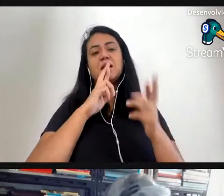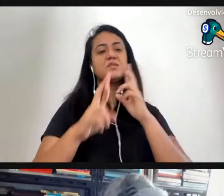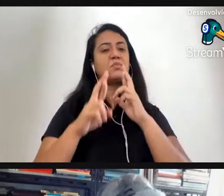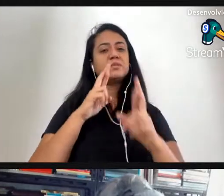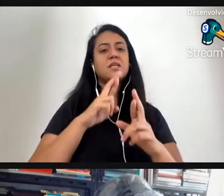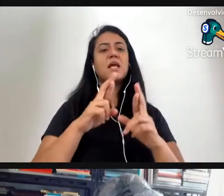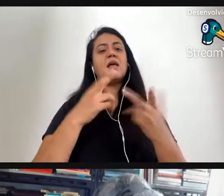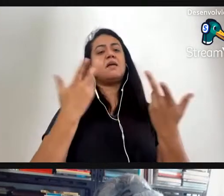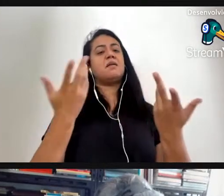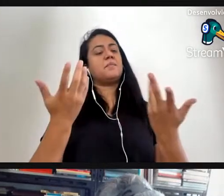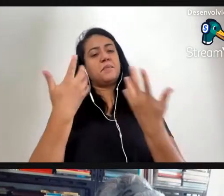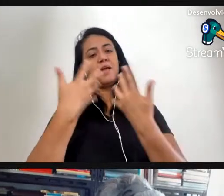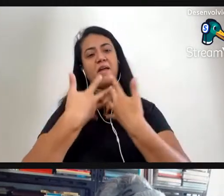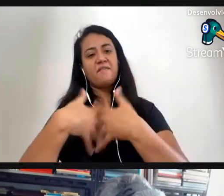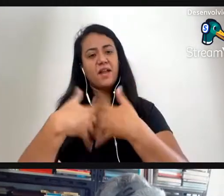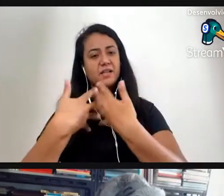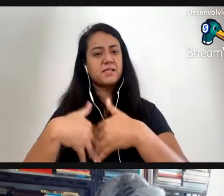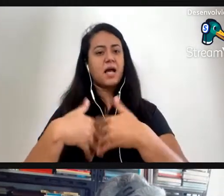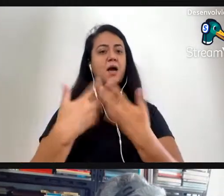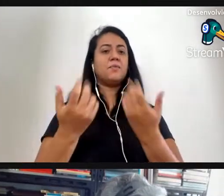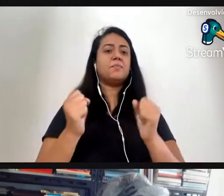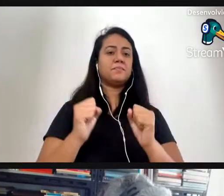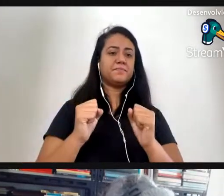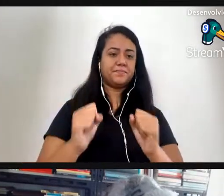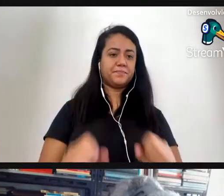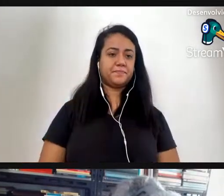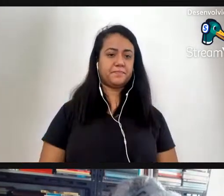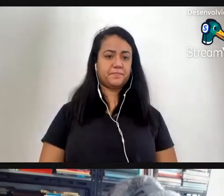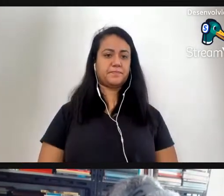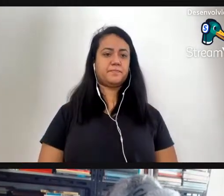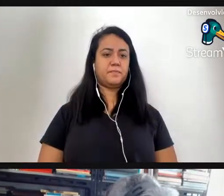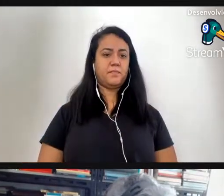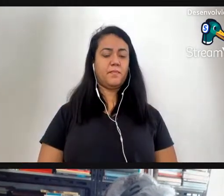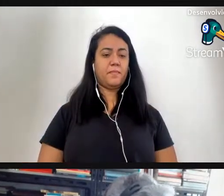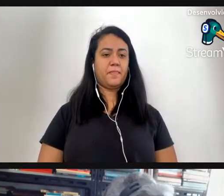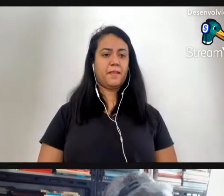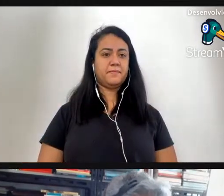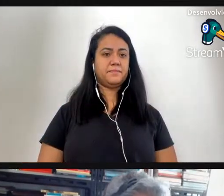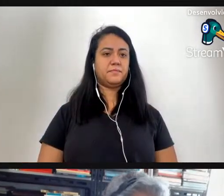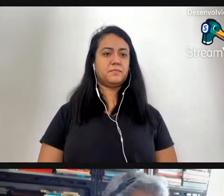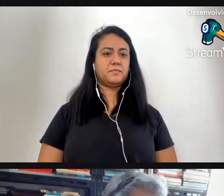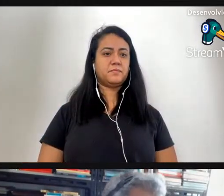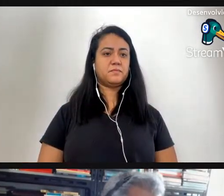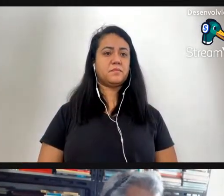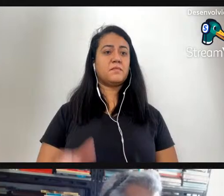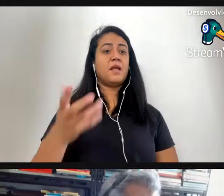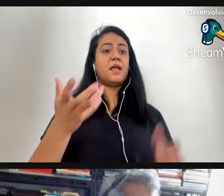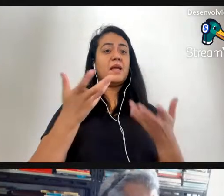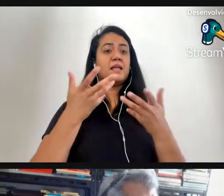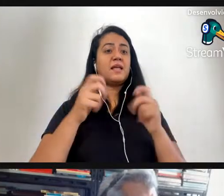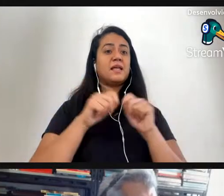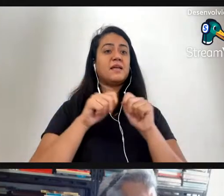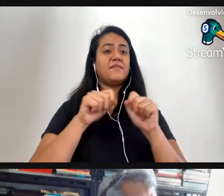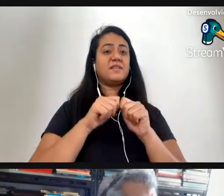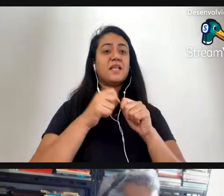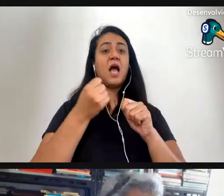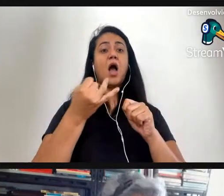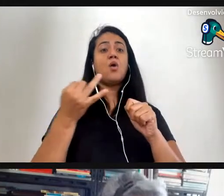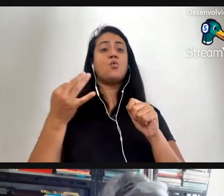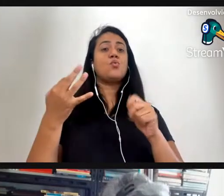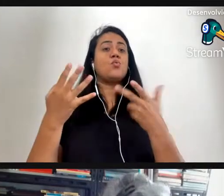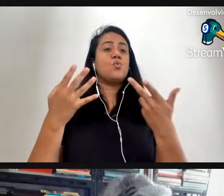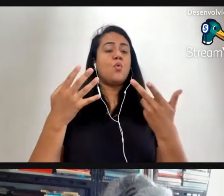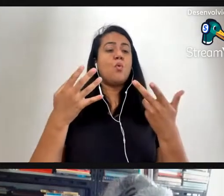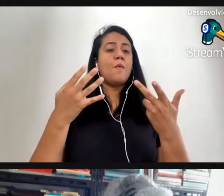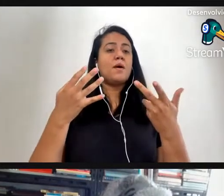reflexões é queria fazer algumas tentar fazer algumas amarrações aqui com o